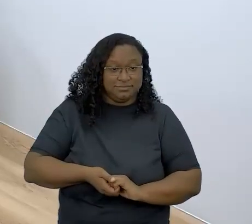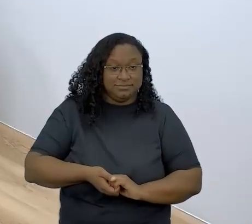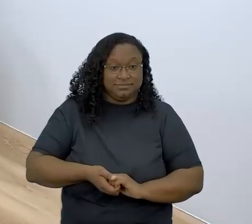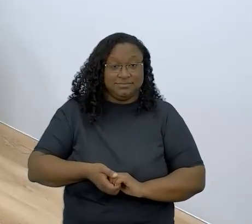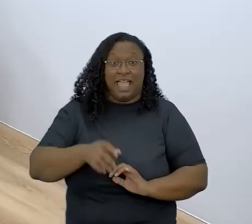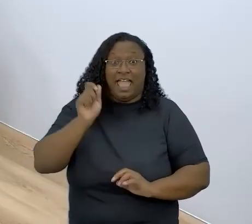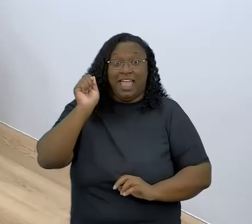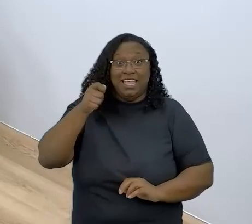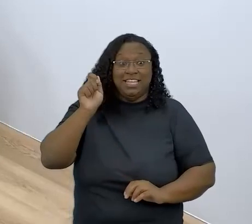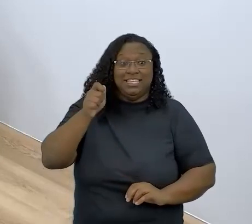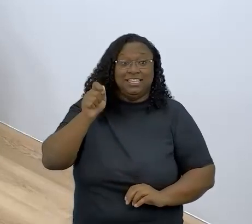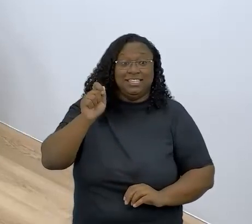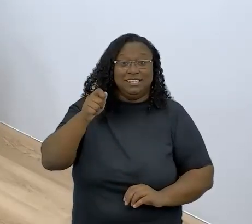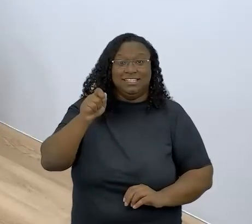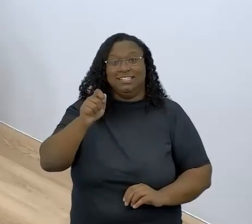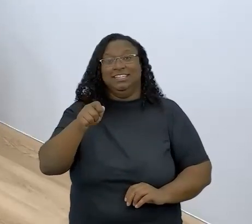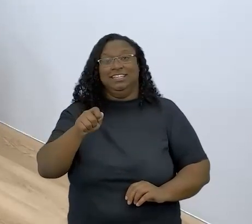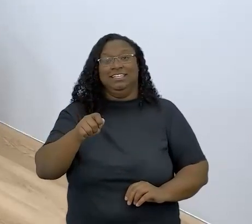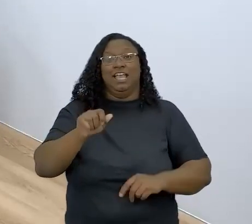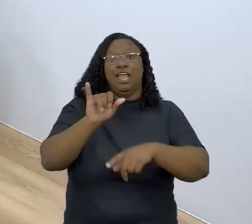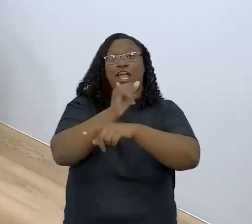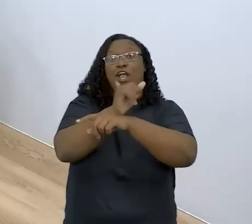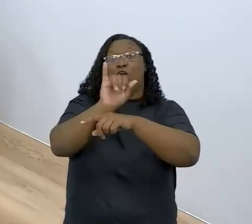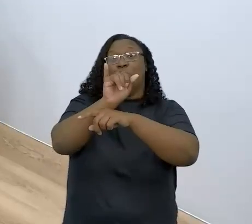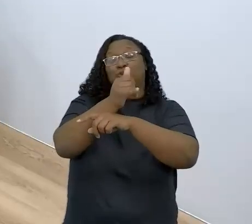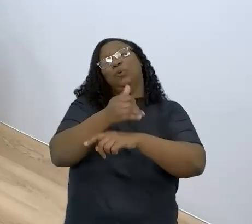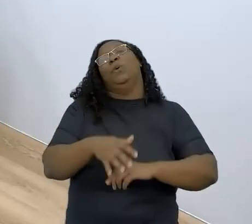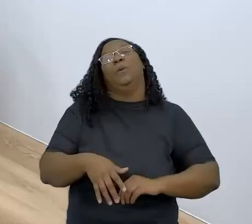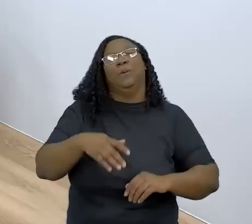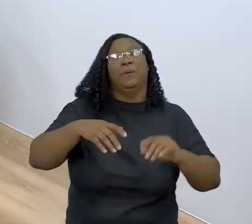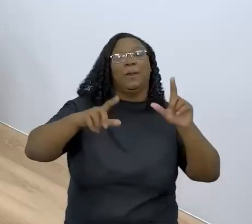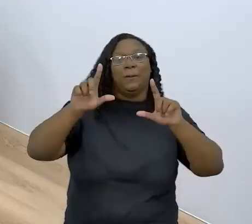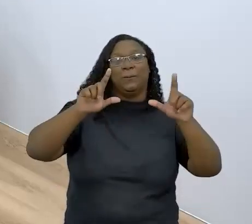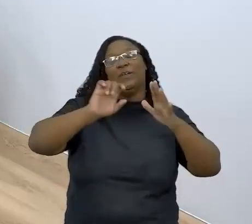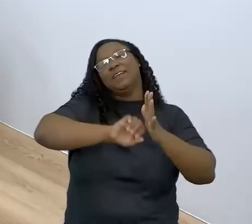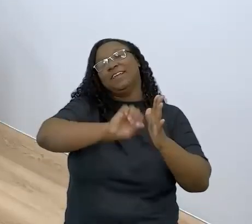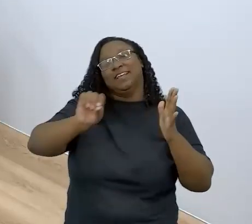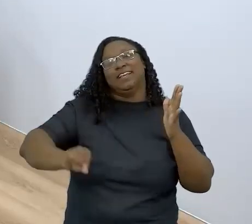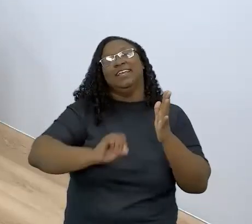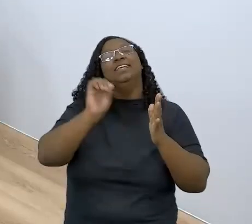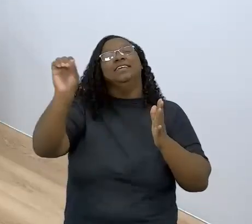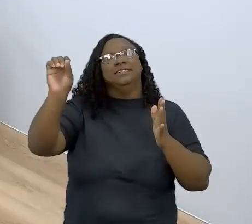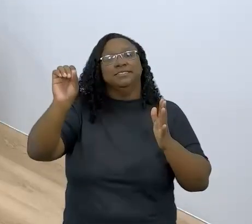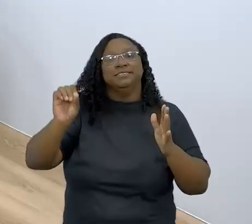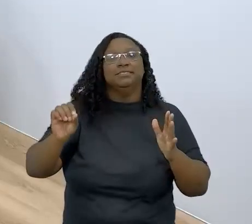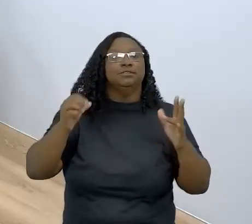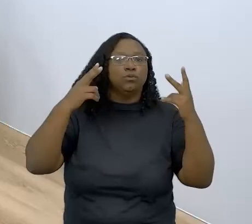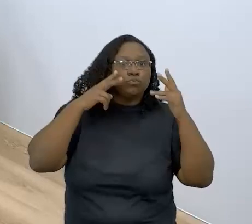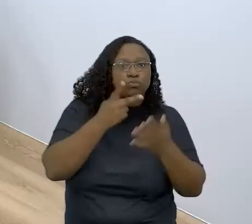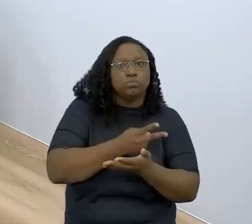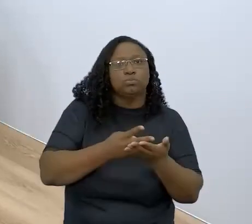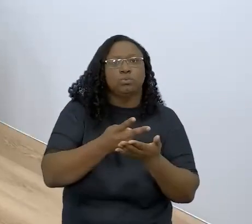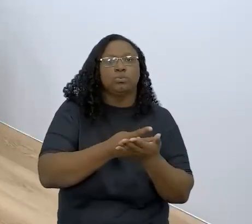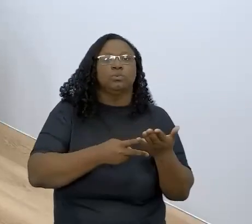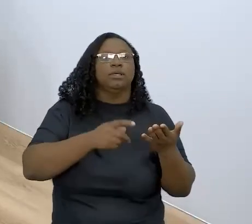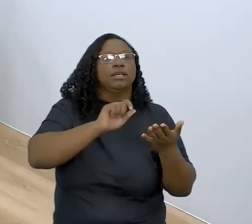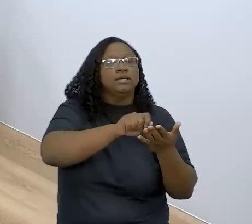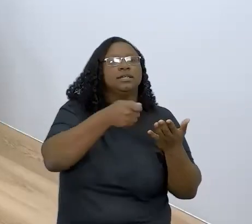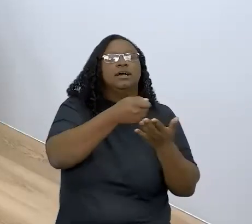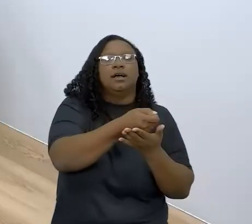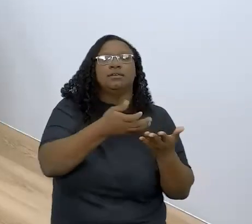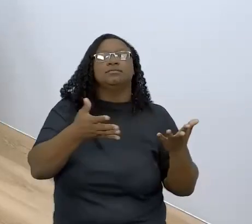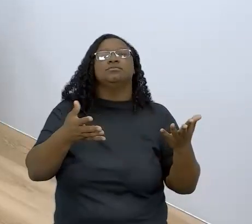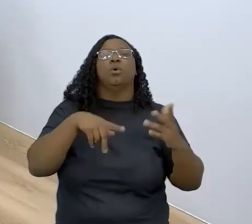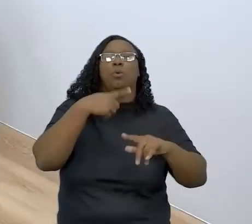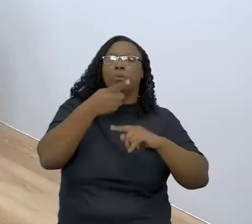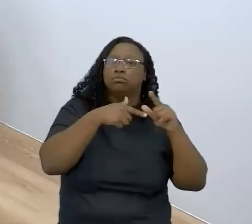Sim, sinalário já tá lá no YouTube. É isso aí. Do Centro de Mídias. Isso, exatamente. Então procurem o sinalário, que é outro trabalho dela, outro